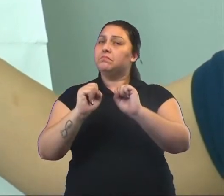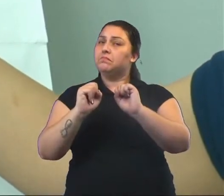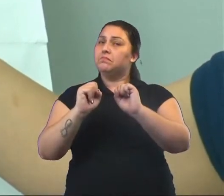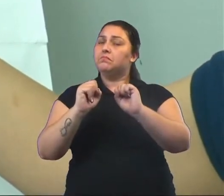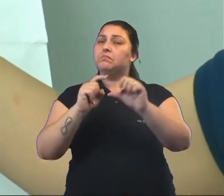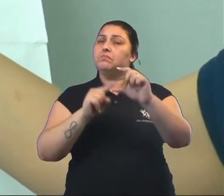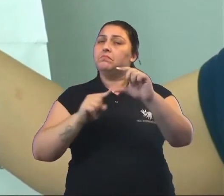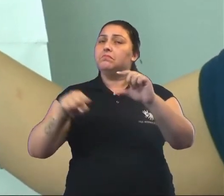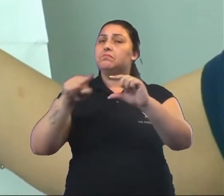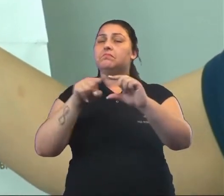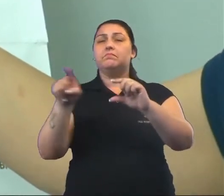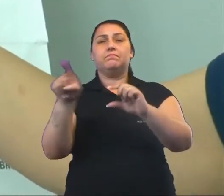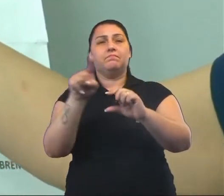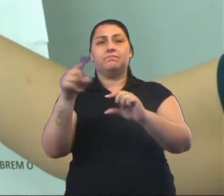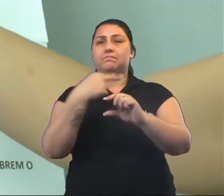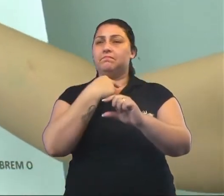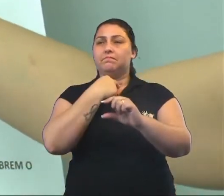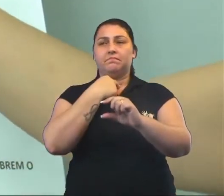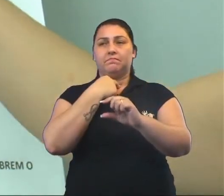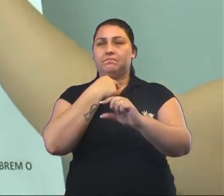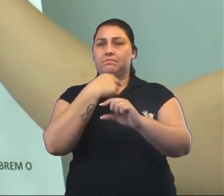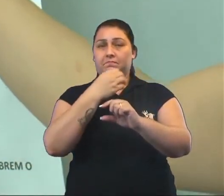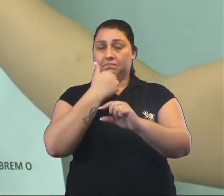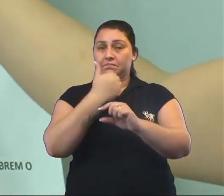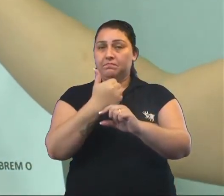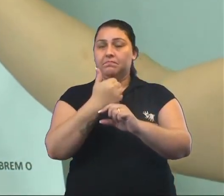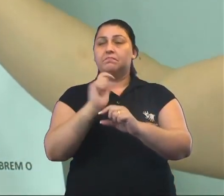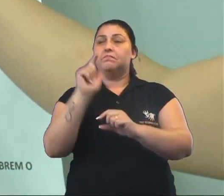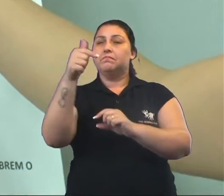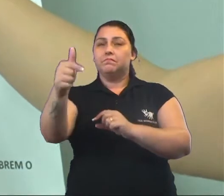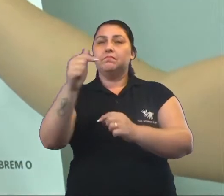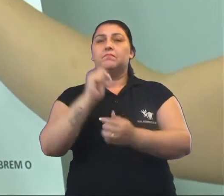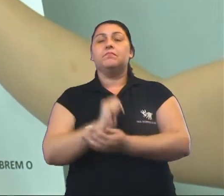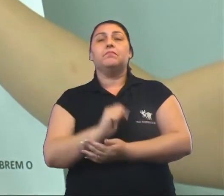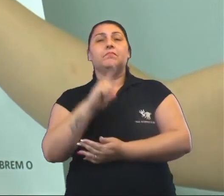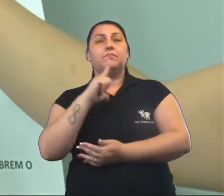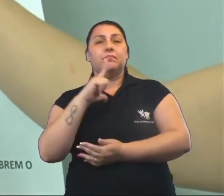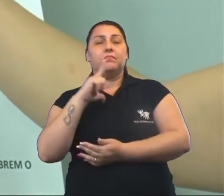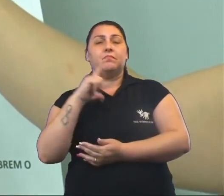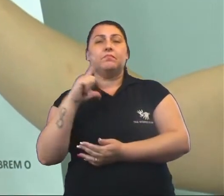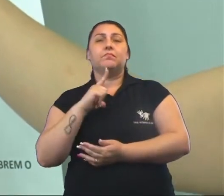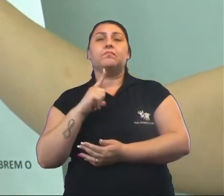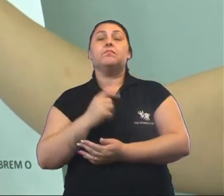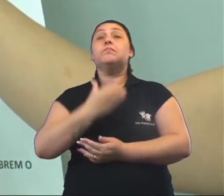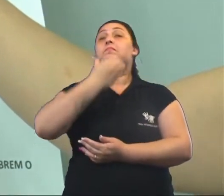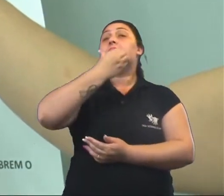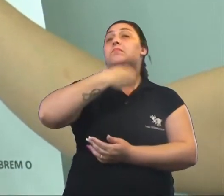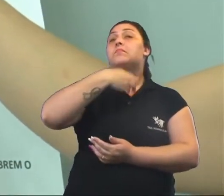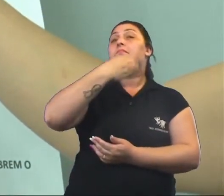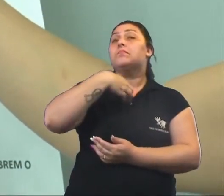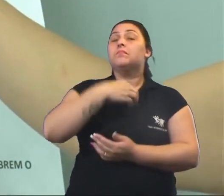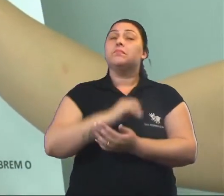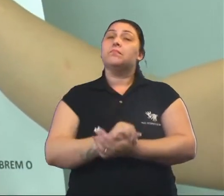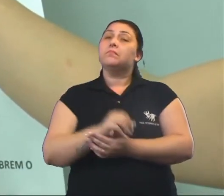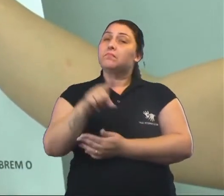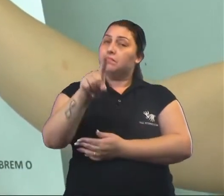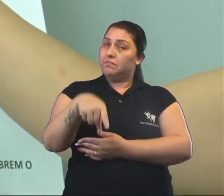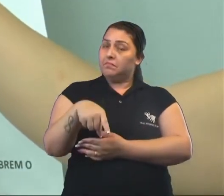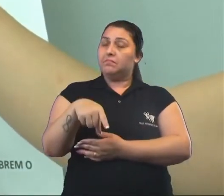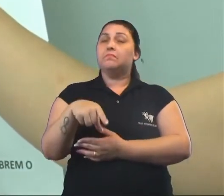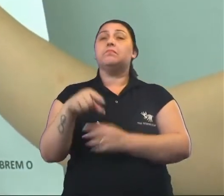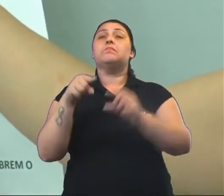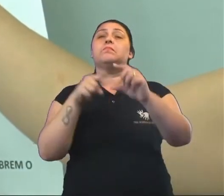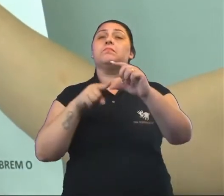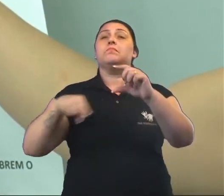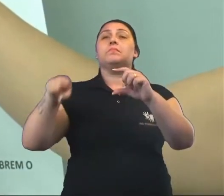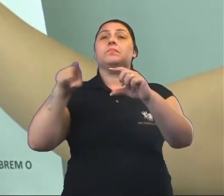redondo? Não podemos. Muito bem. Vamos para o próximo. Temos aqui, então, uma maçã. A maçã, ela pode ser